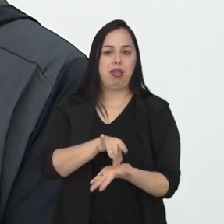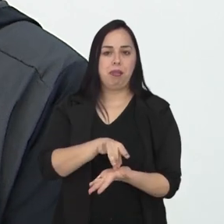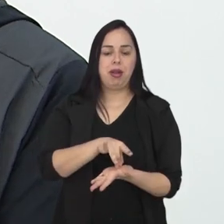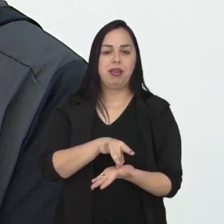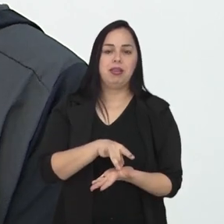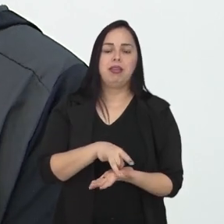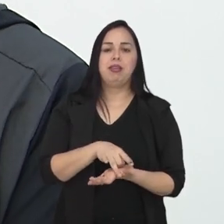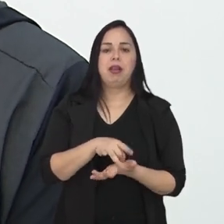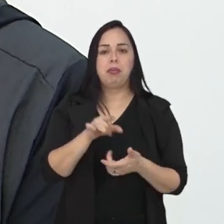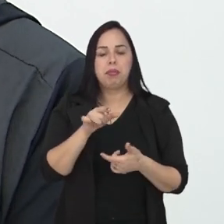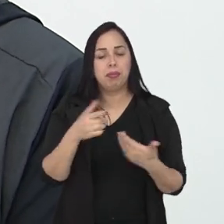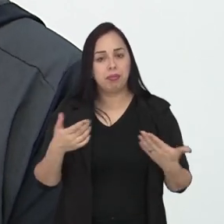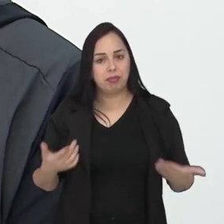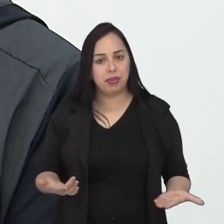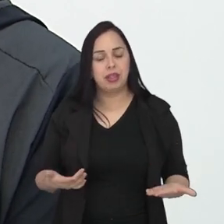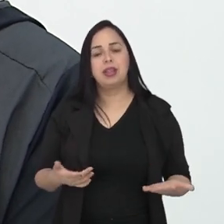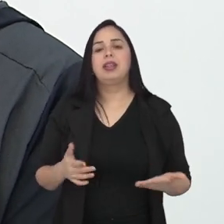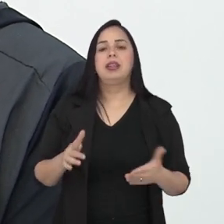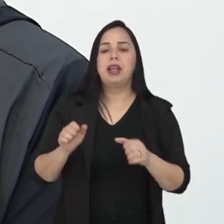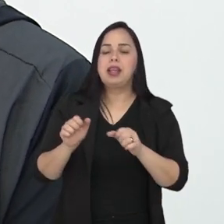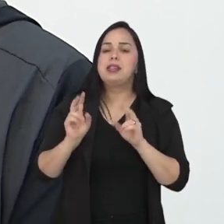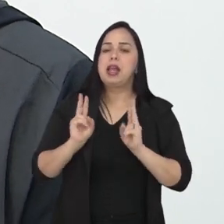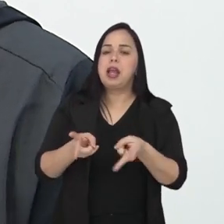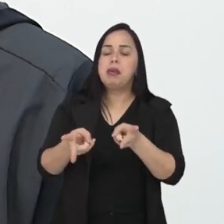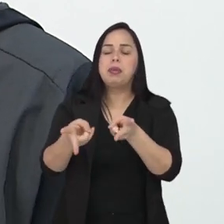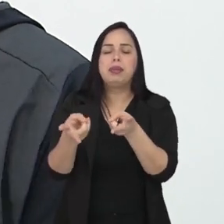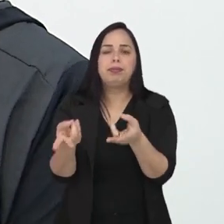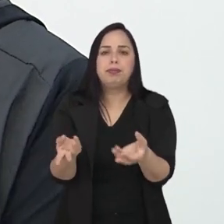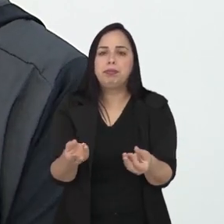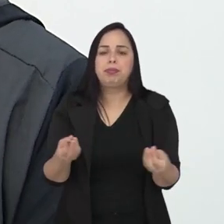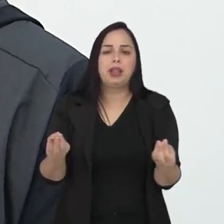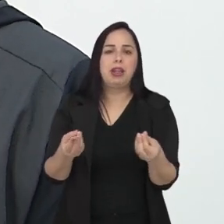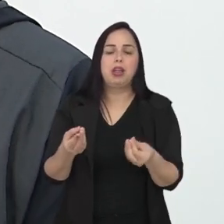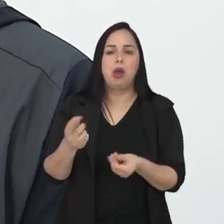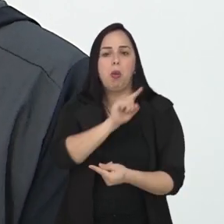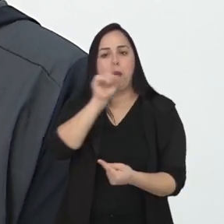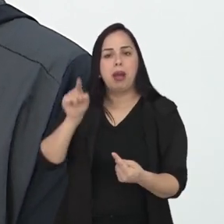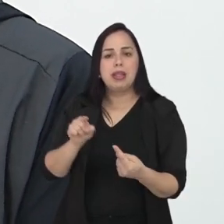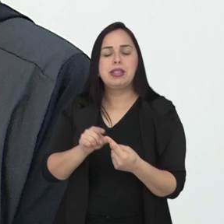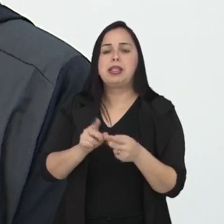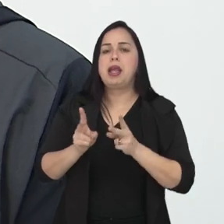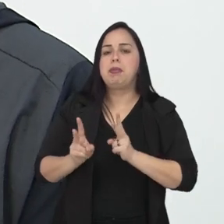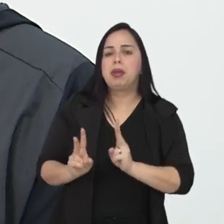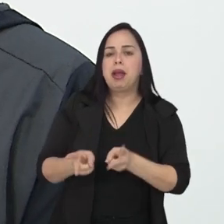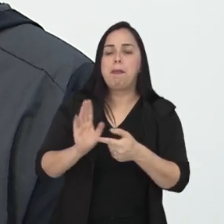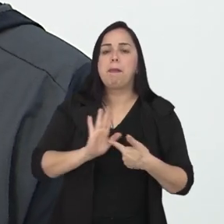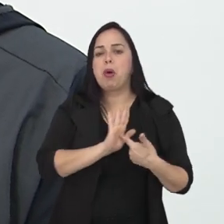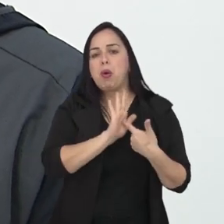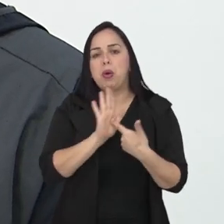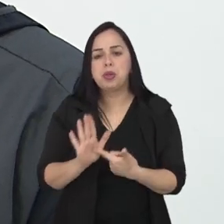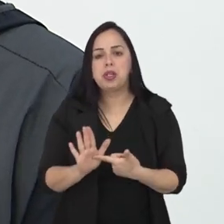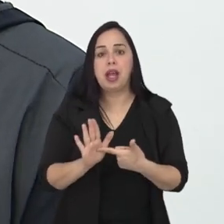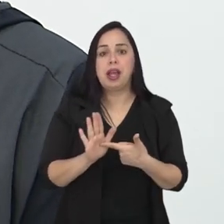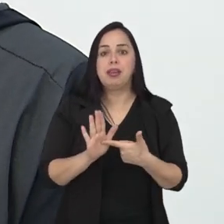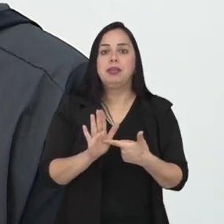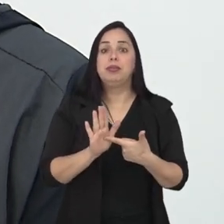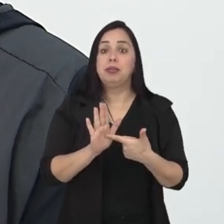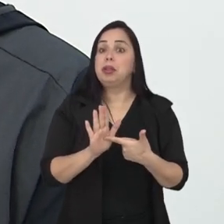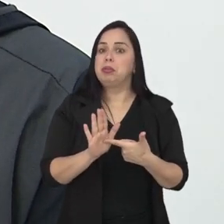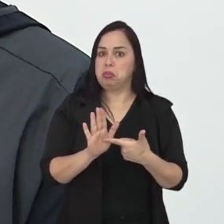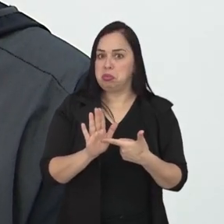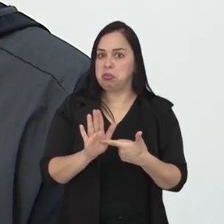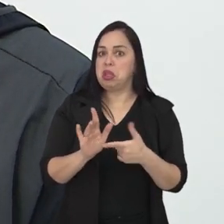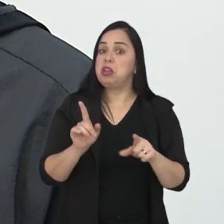transparência, de participação da população. A casa sempre teve essa ideia de cada vez mais mostrar